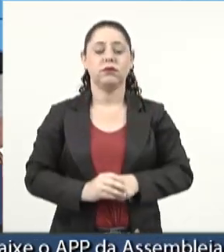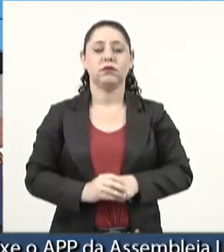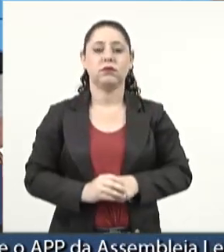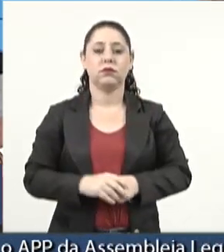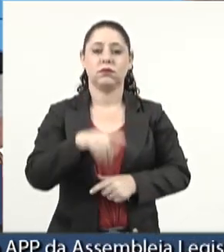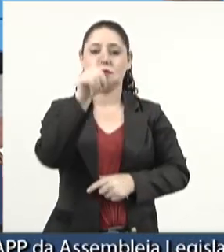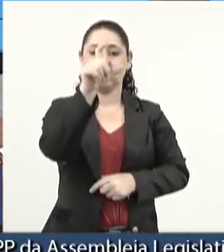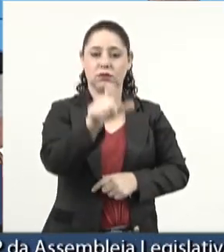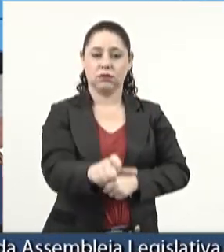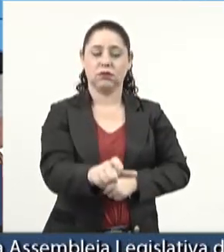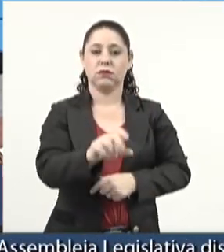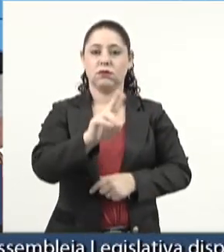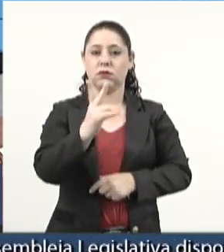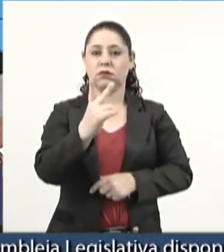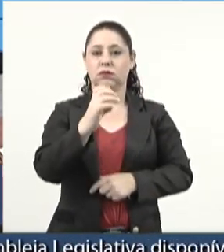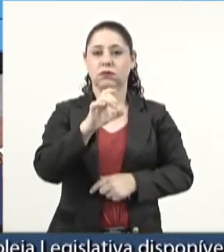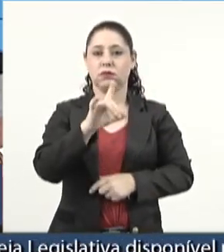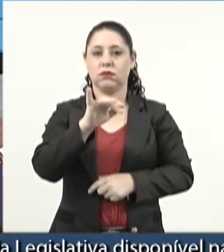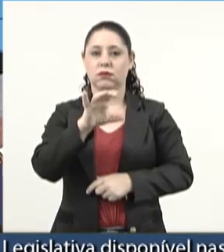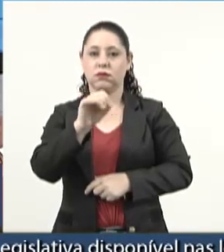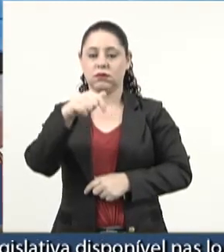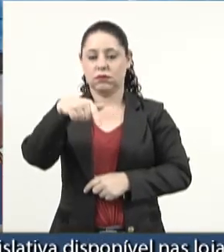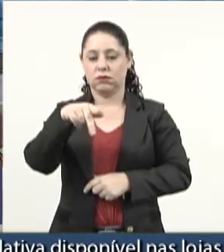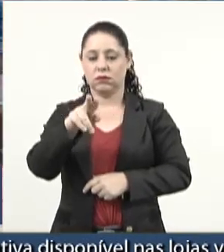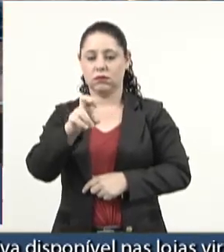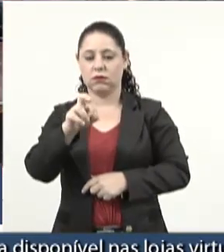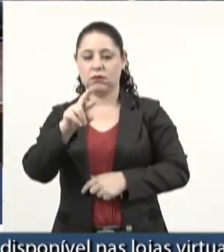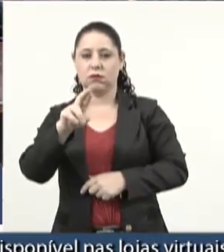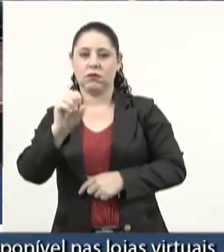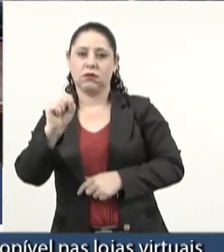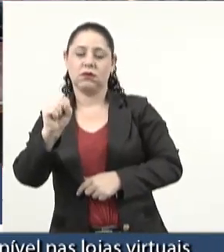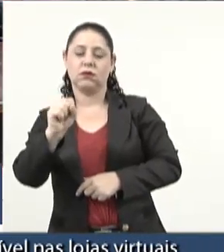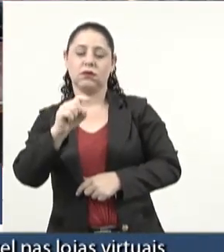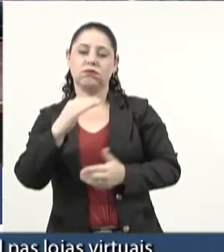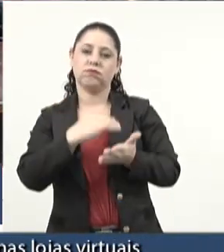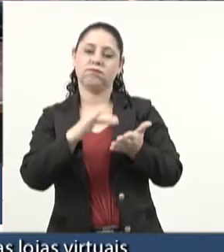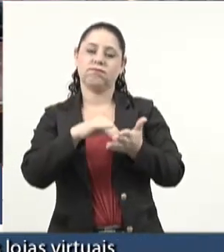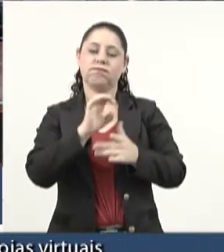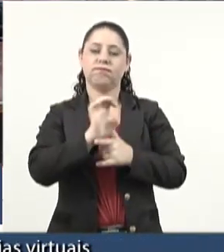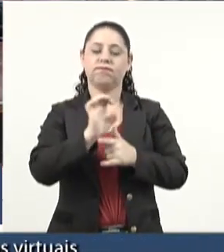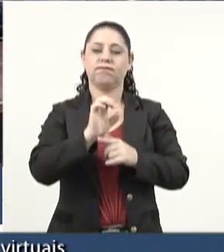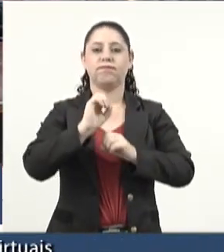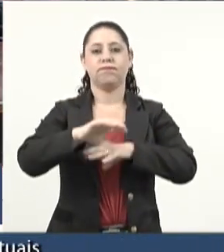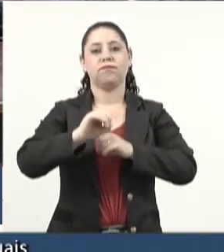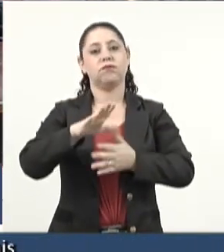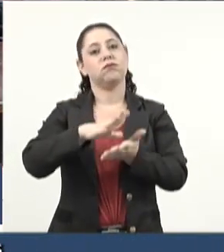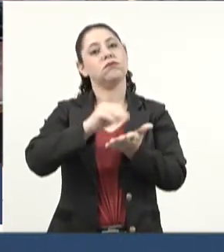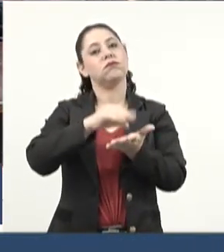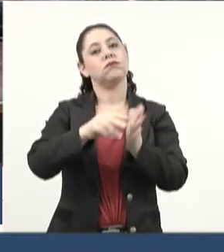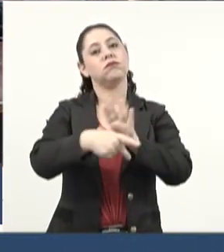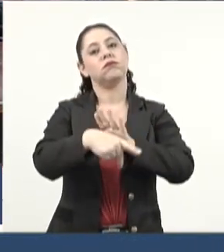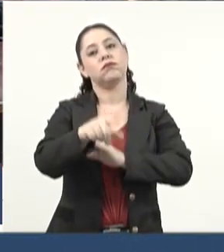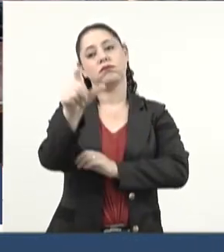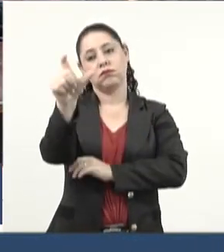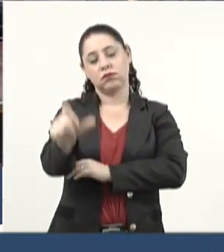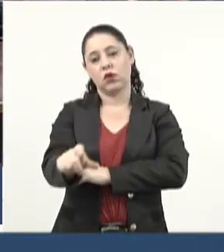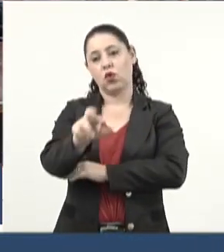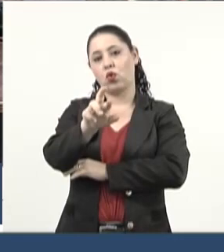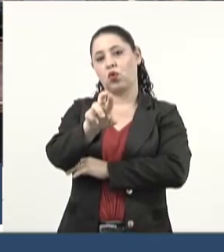endereçadas ao senhor Hélio Queiroz Dari, secretário de Estado de Educação, com cópia ao excelentíssimo senhor